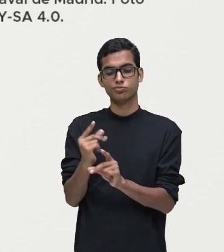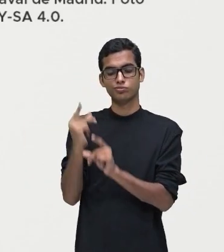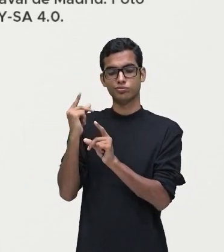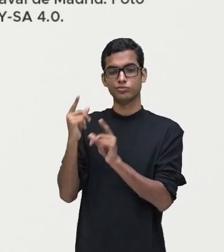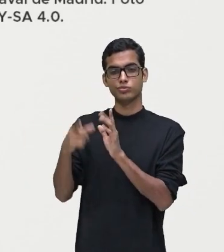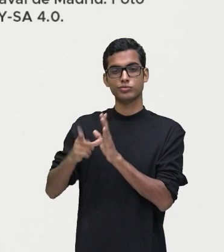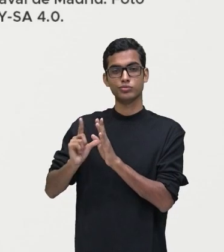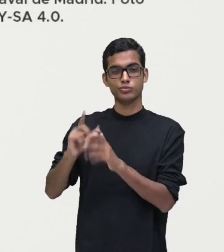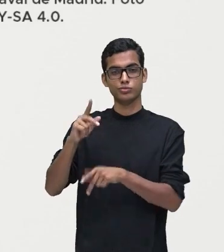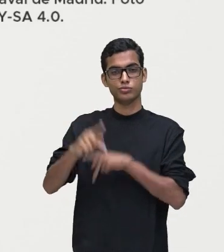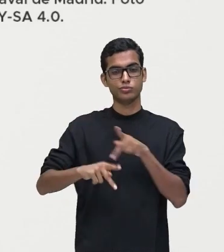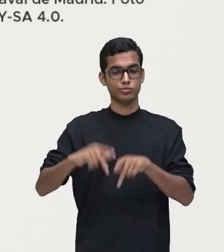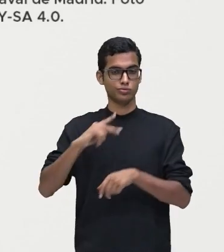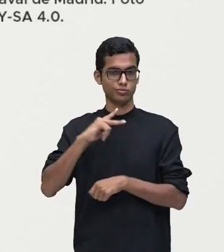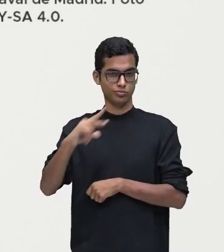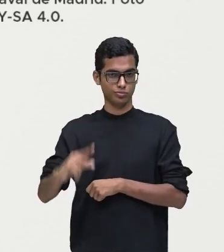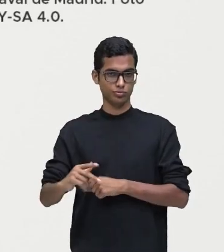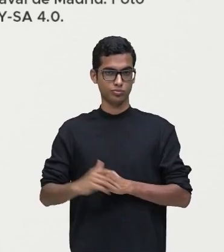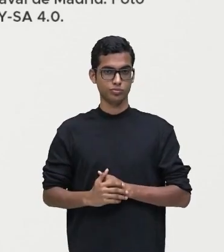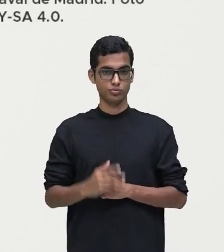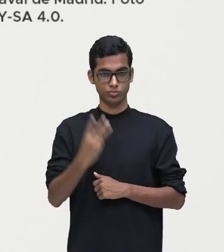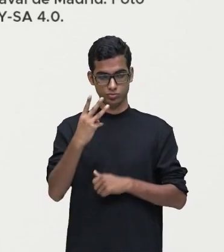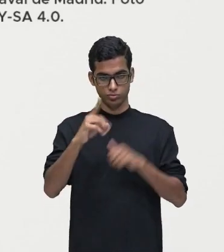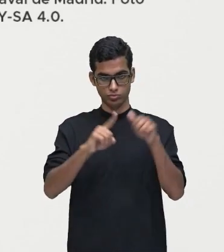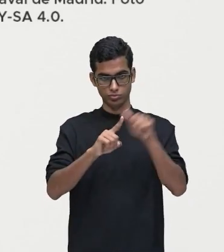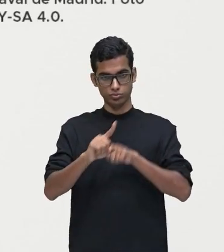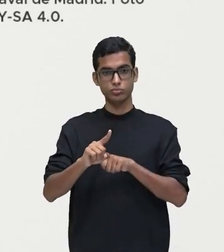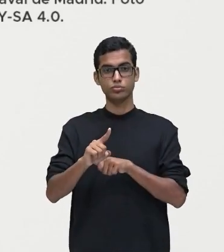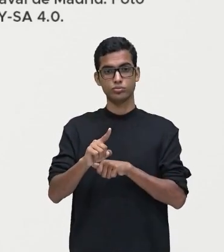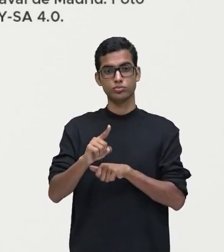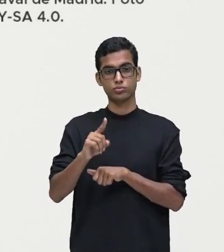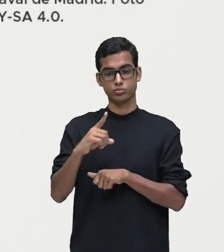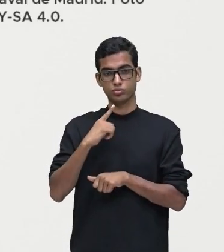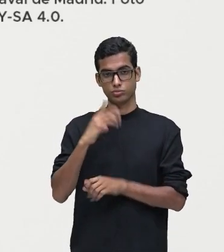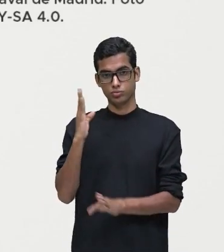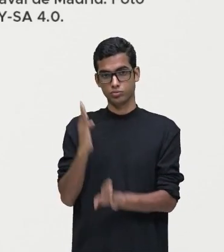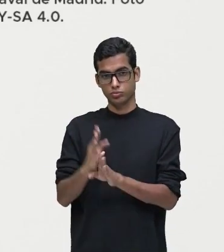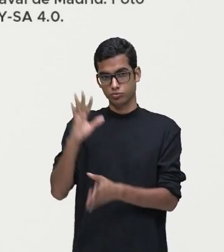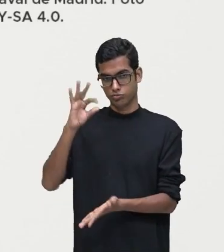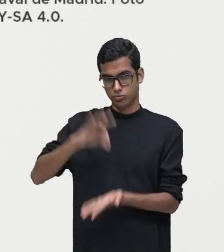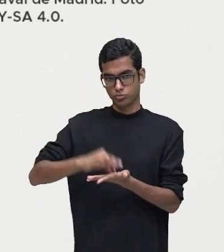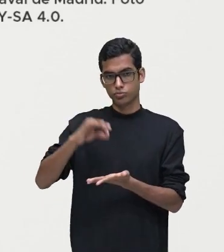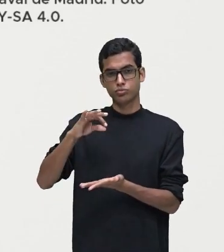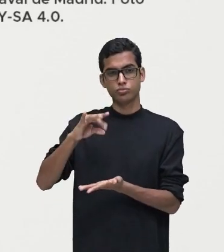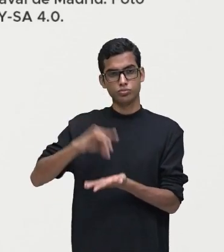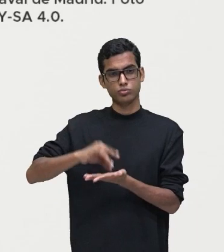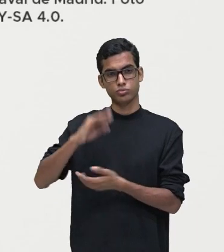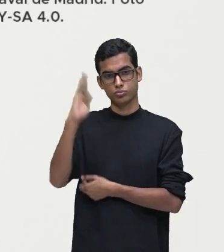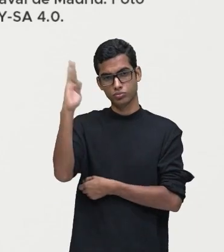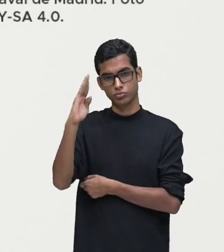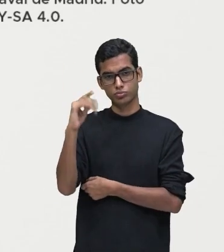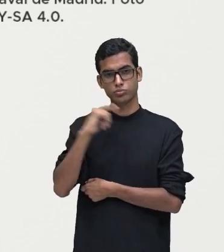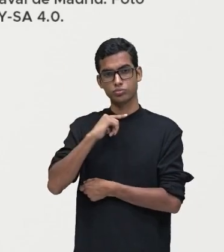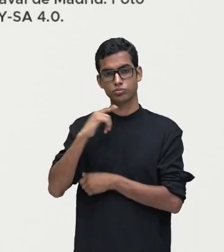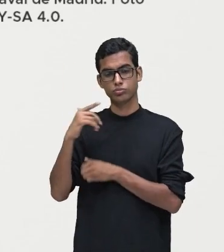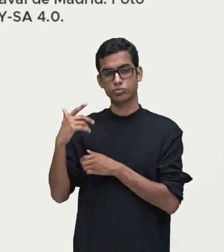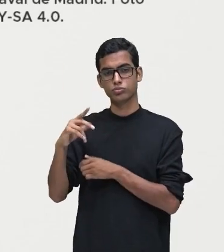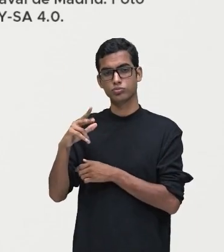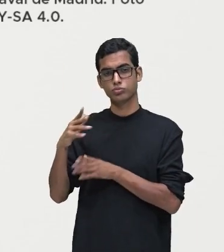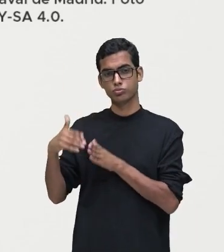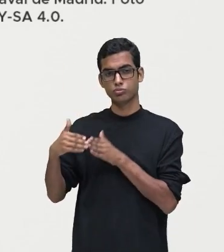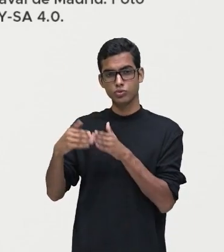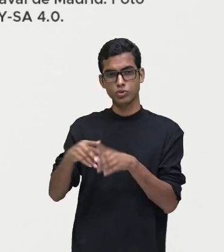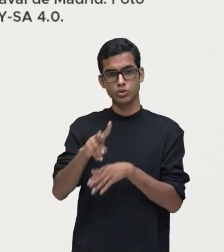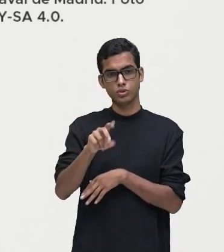Três meses antes do descobrimento oficial do nosso país, o navegador Vicente Pison